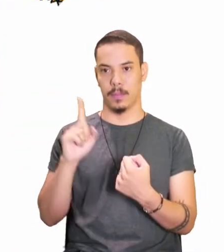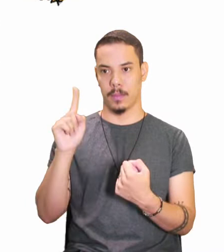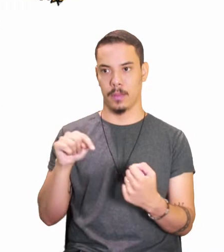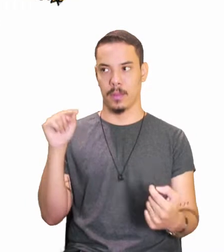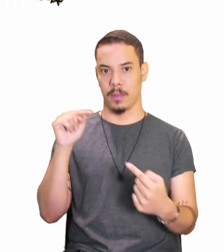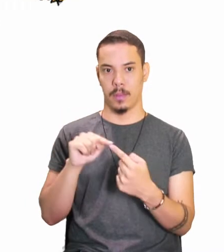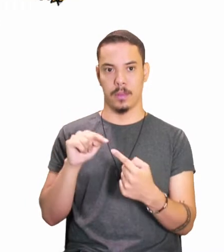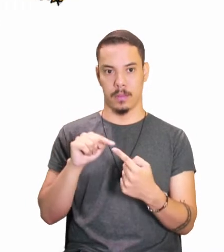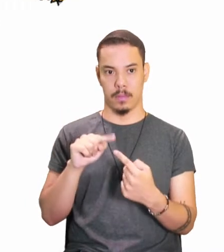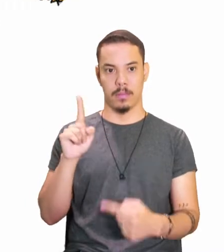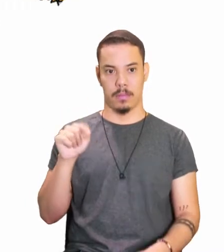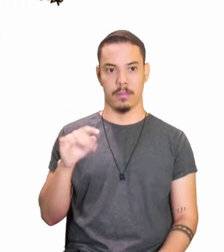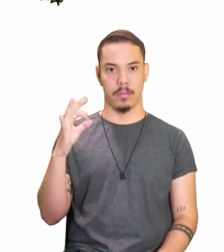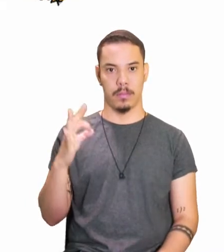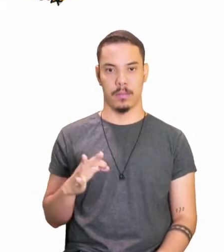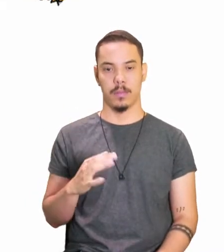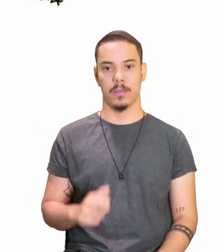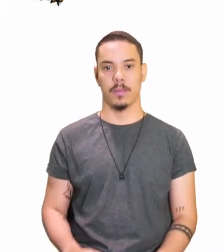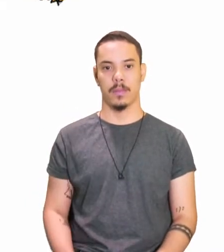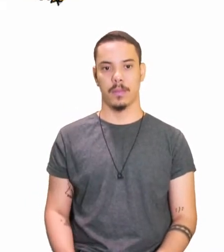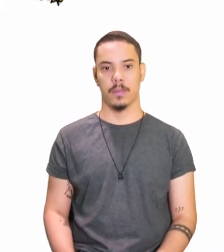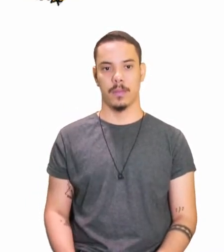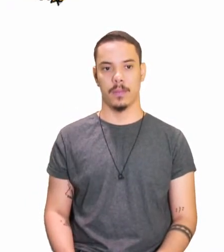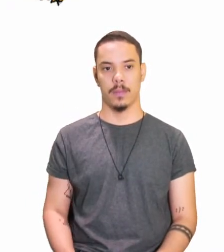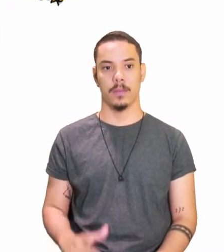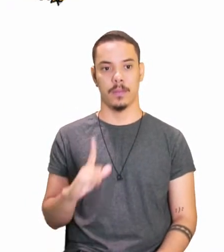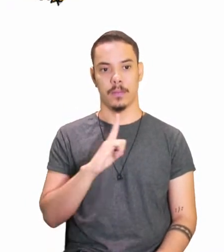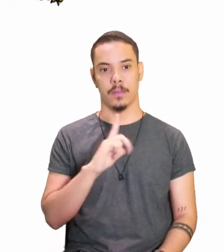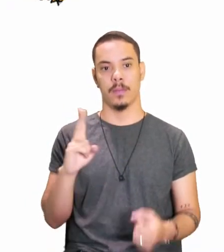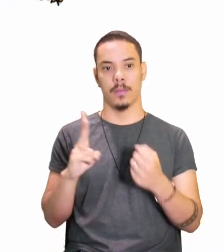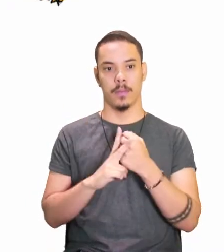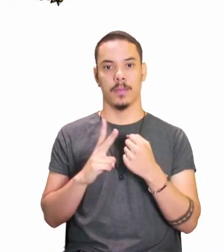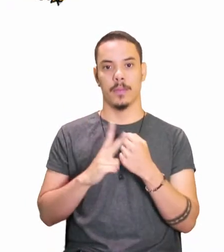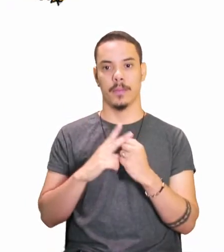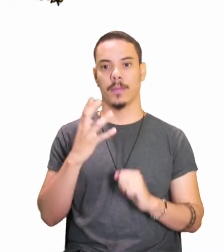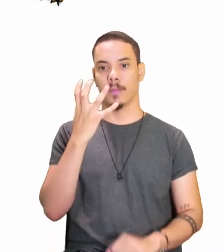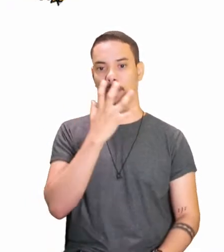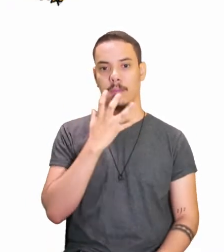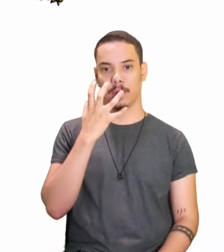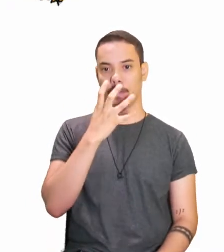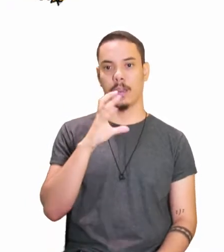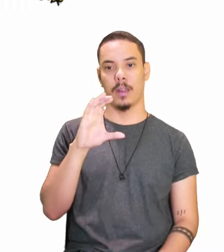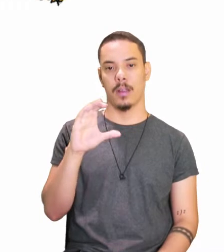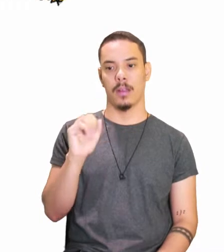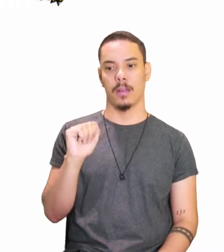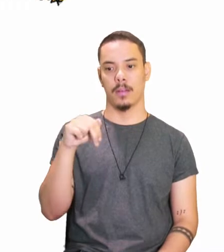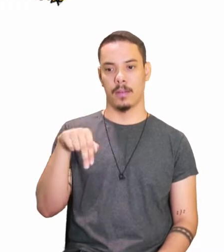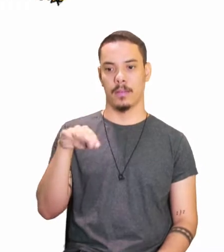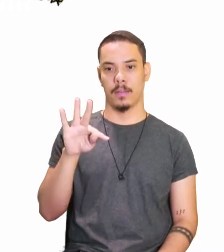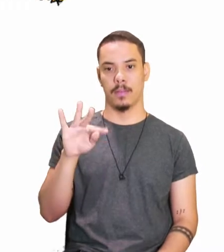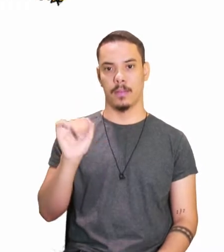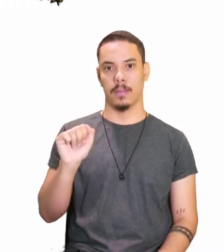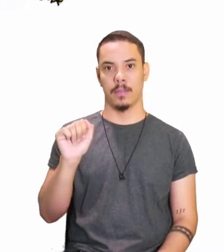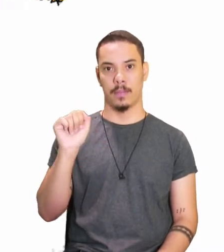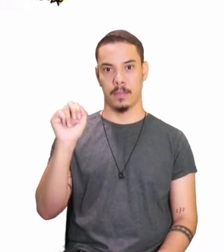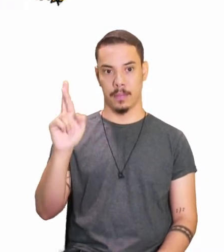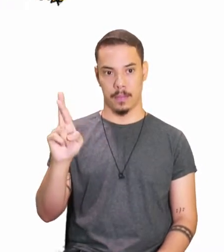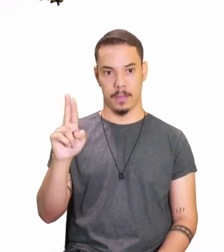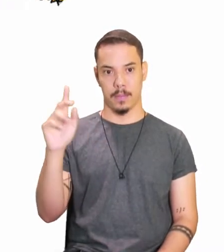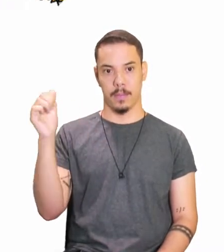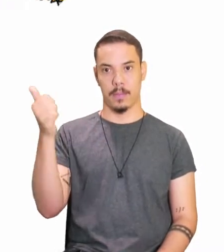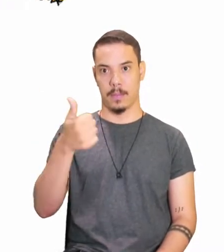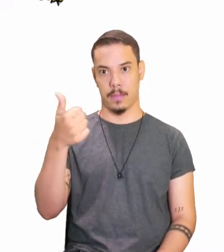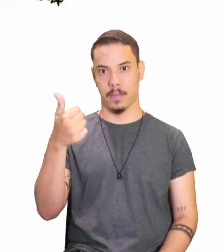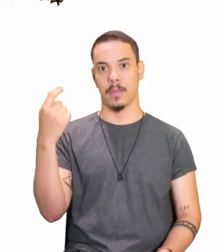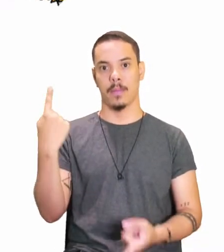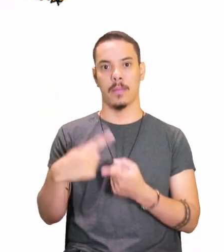é regular. Temos aqui o verbo, cantar, ele faz parte da primeira conjugação, porque ele